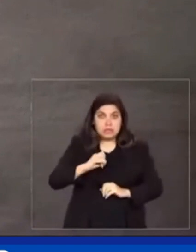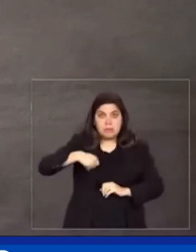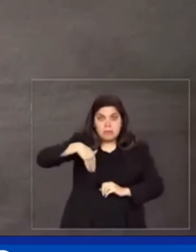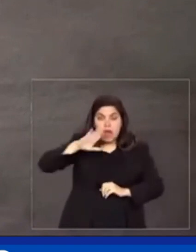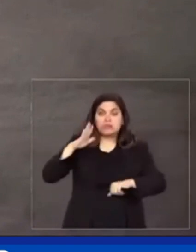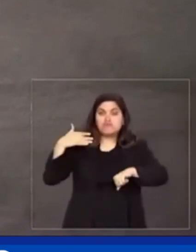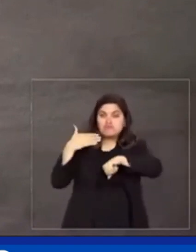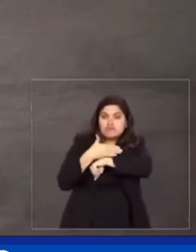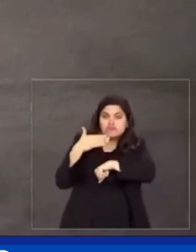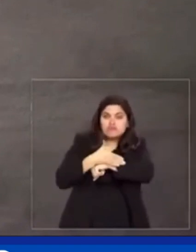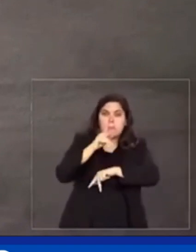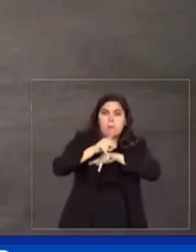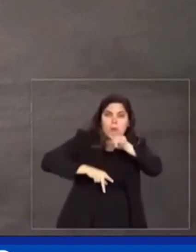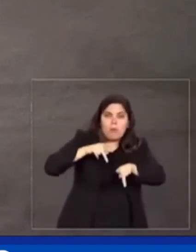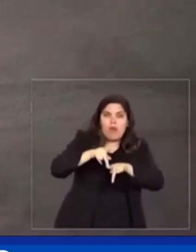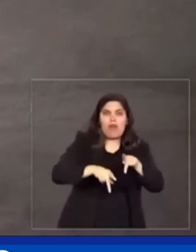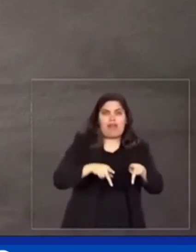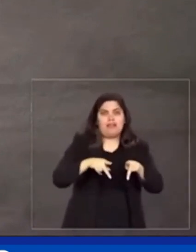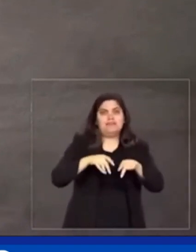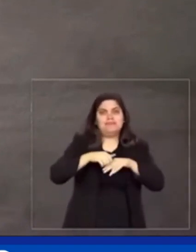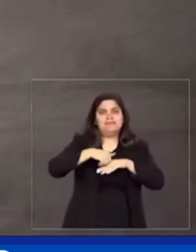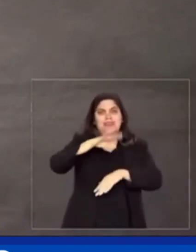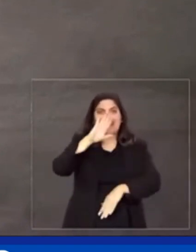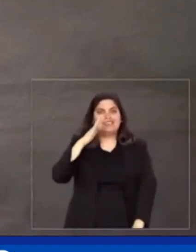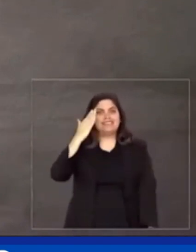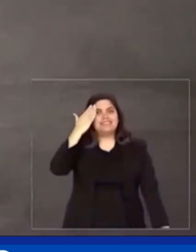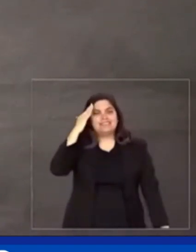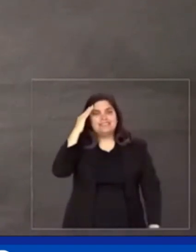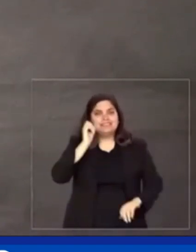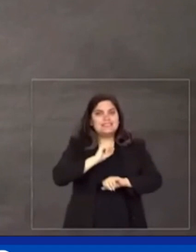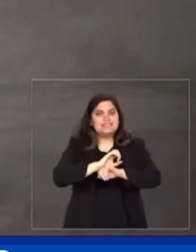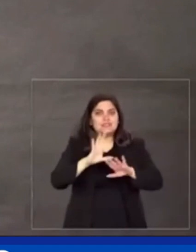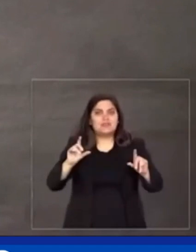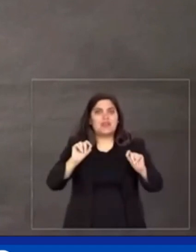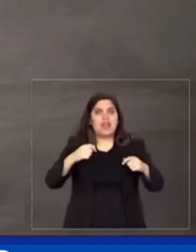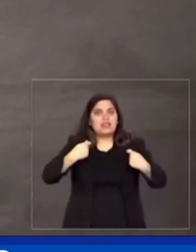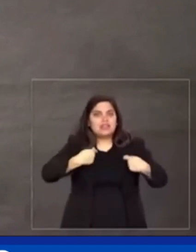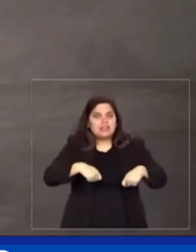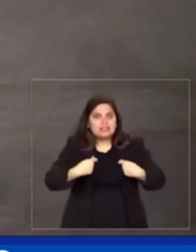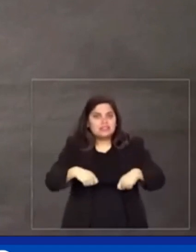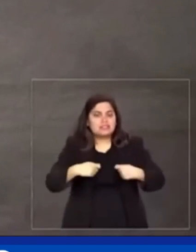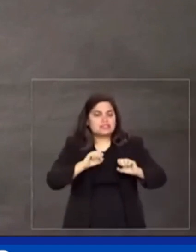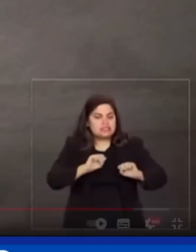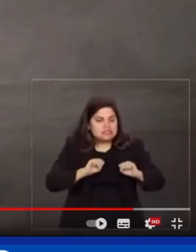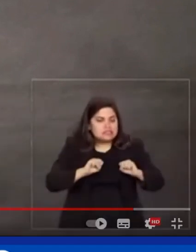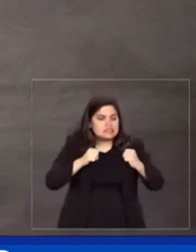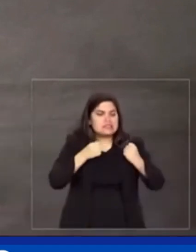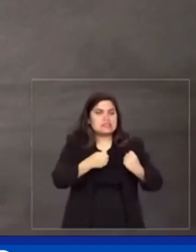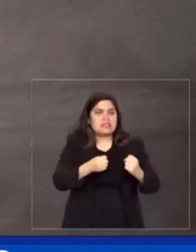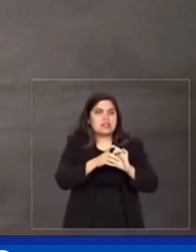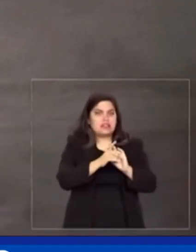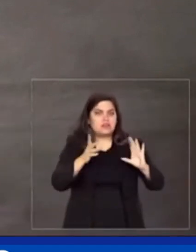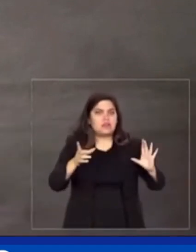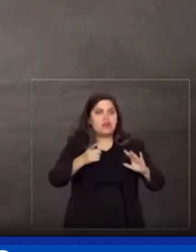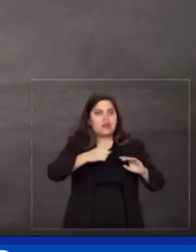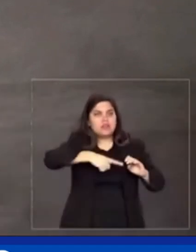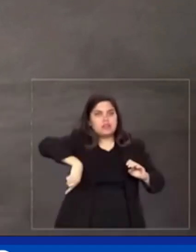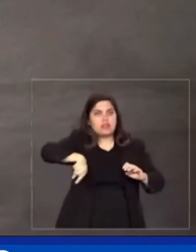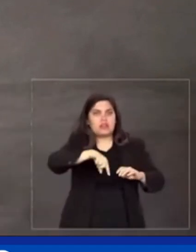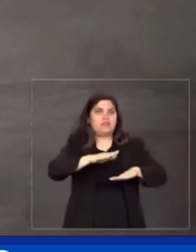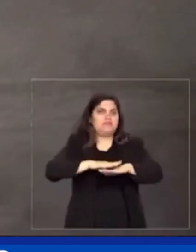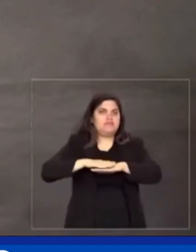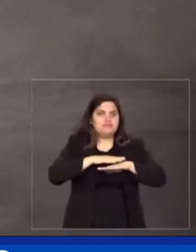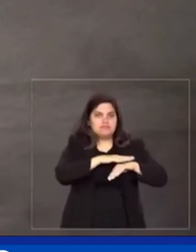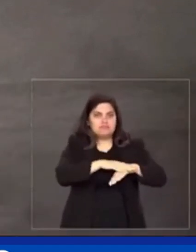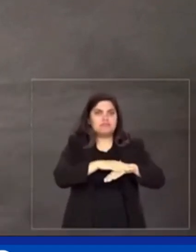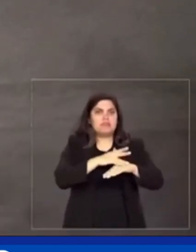participação popular maior o entendimento da necessidade de defender a democracia daqueles que se valem dela